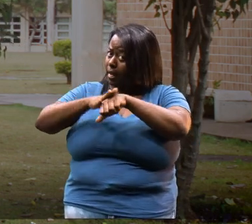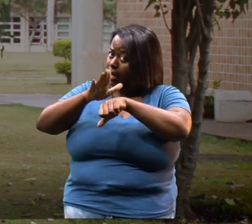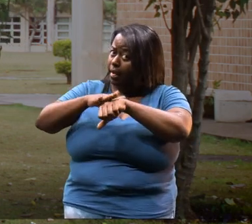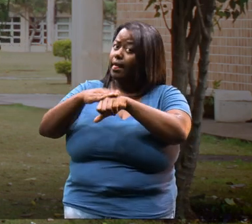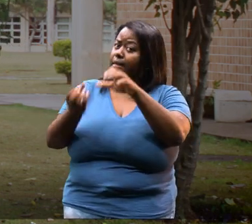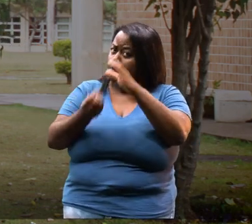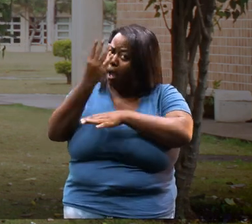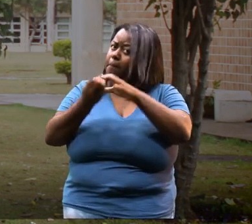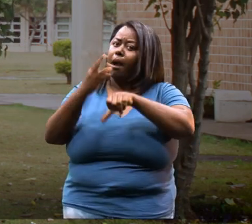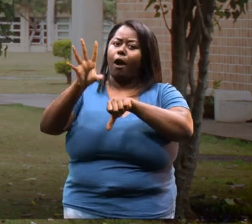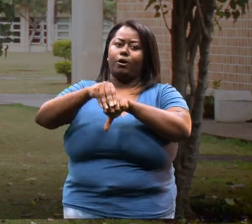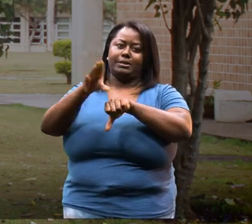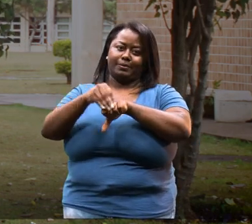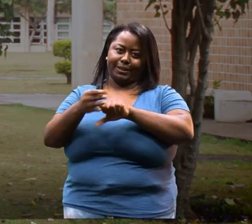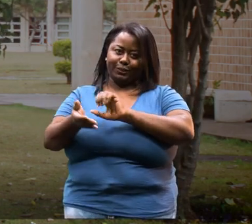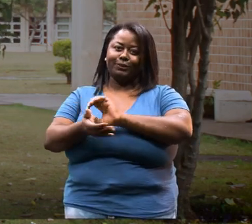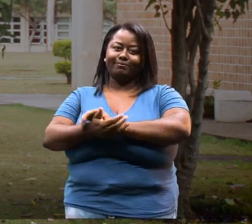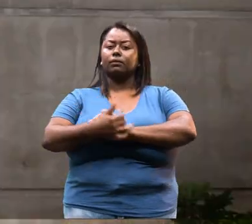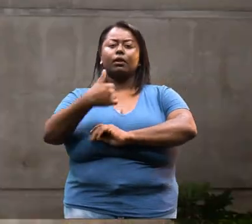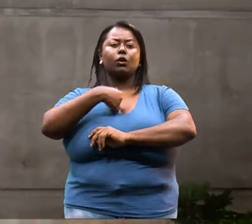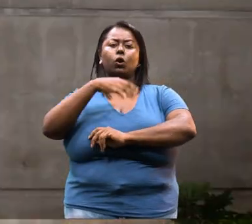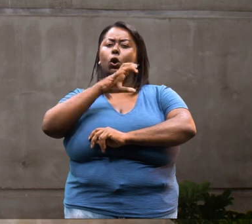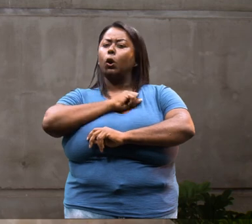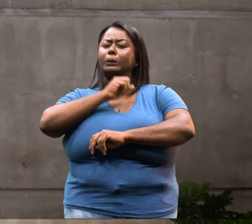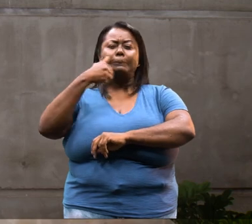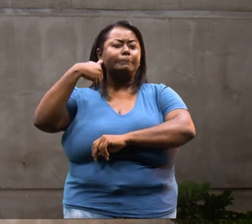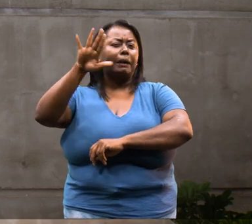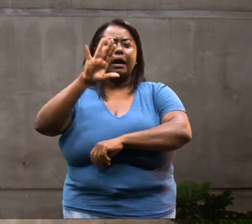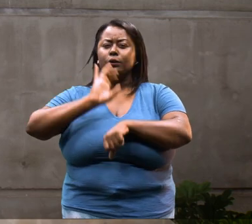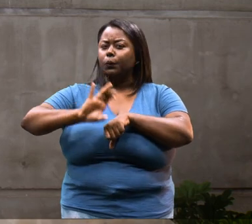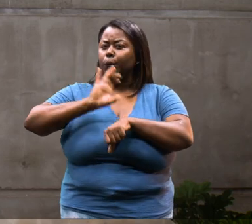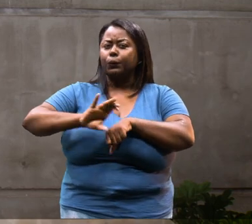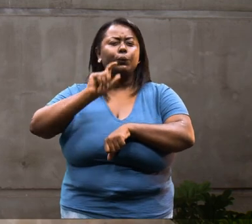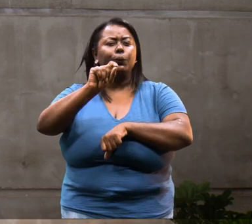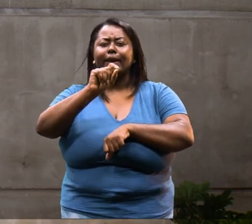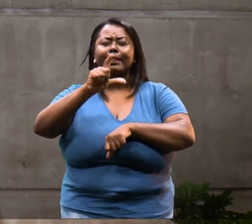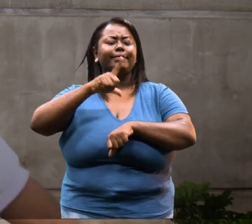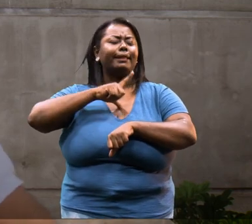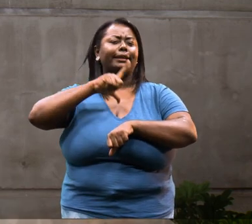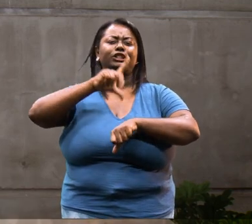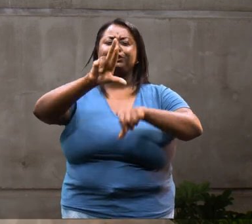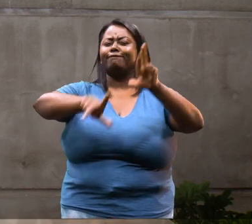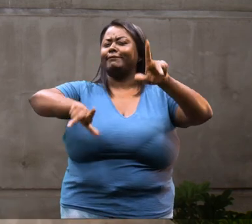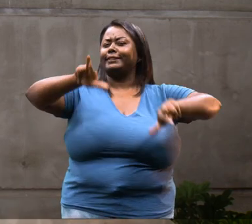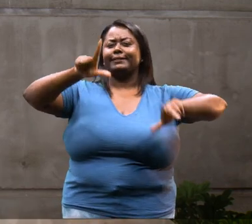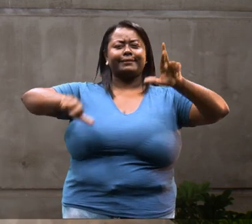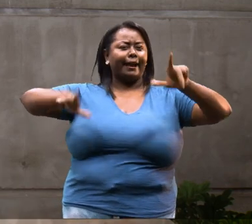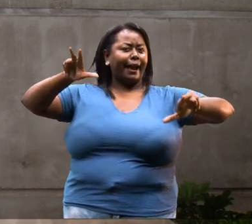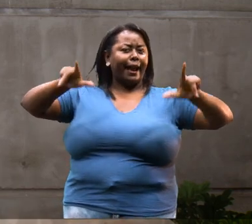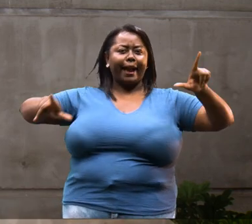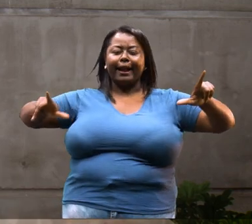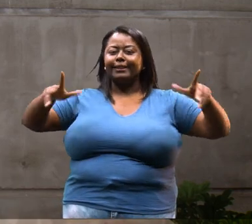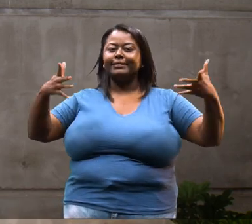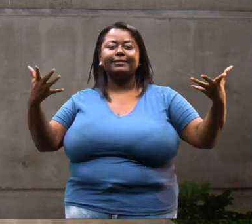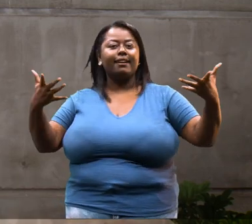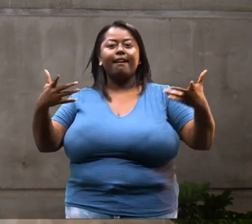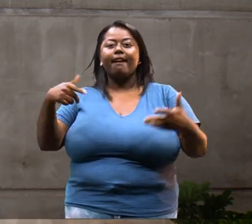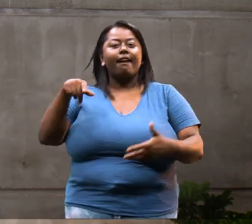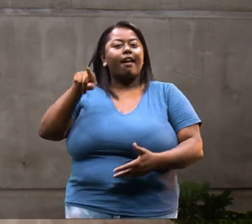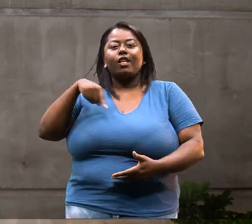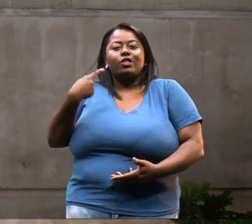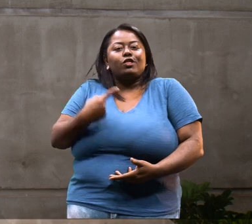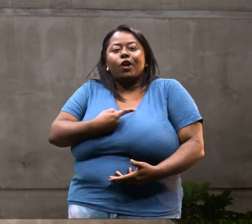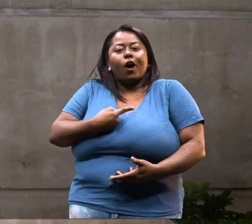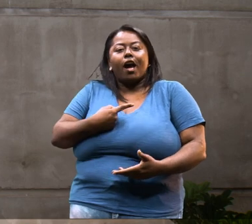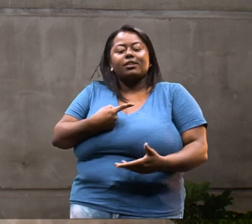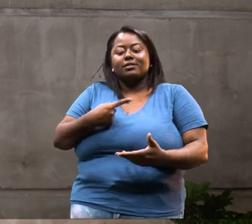produtor do conhecimento, né. O que eu gosto mais do meu curso é a diversidade que ele traz, então, esse negócio de